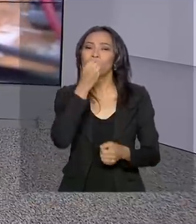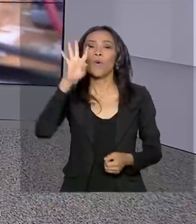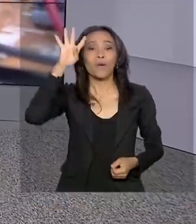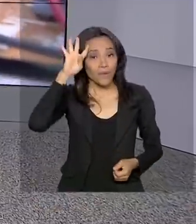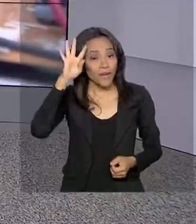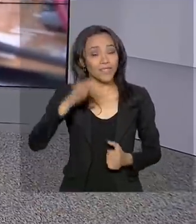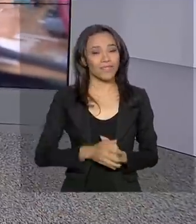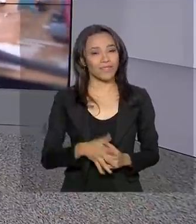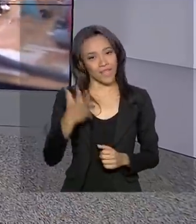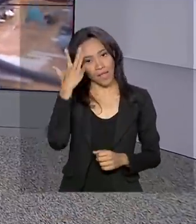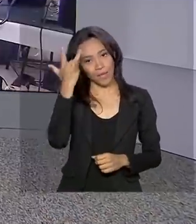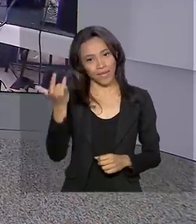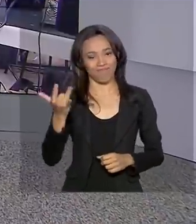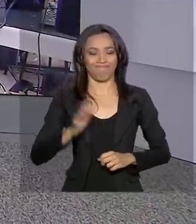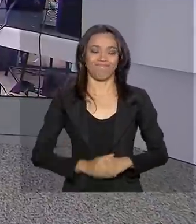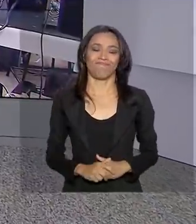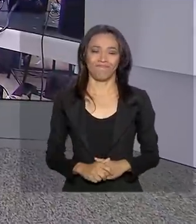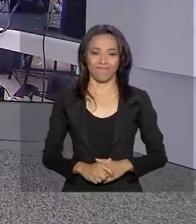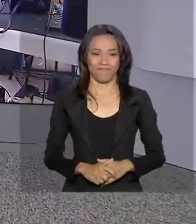-feira para você e até amanhã.